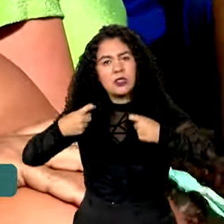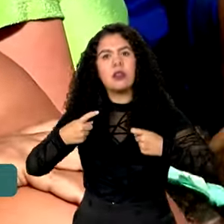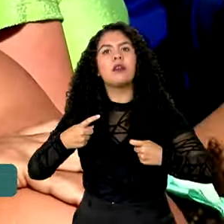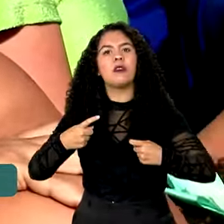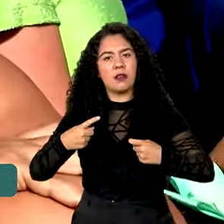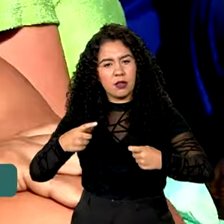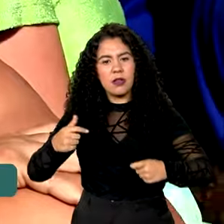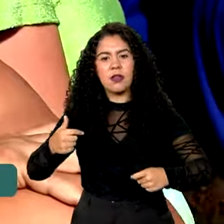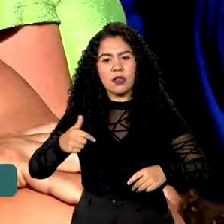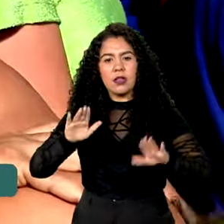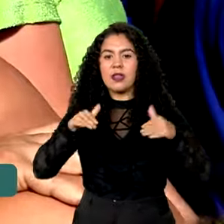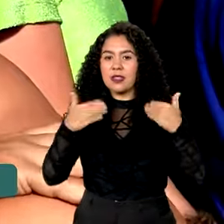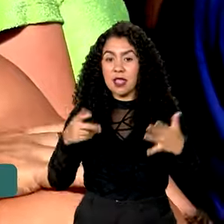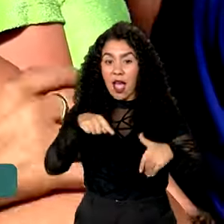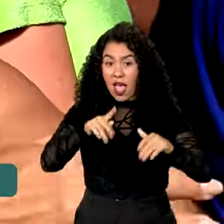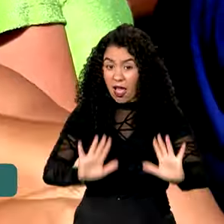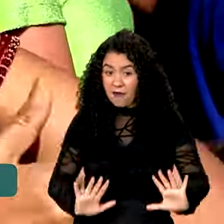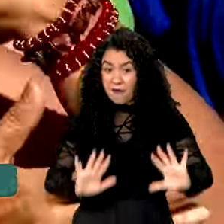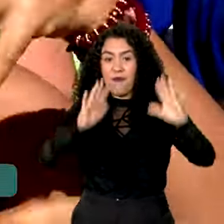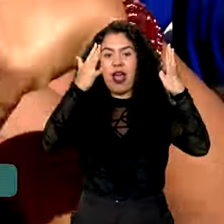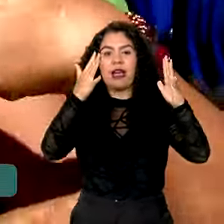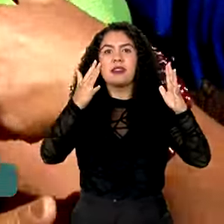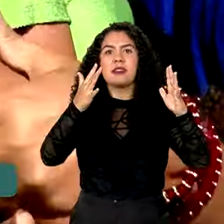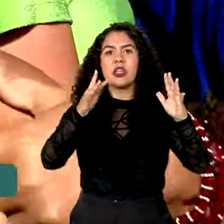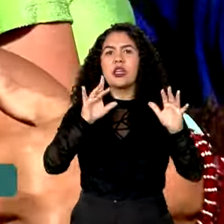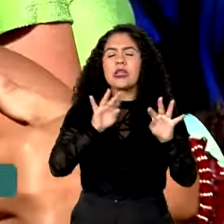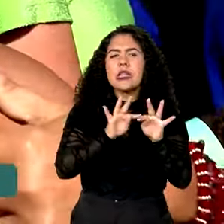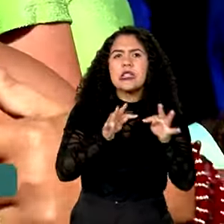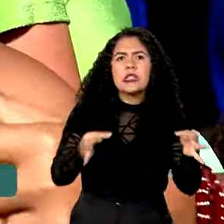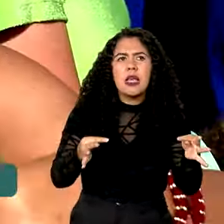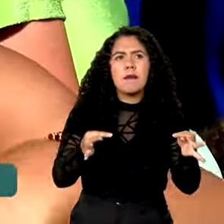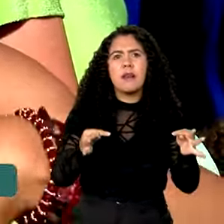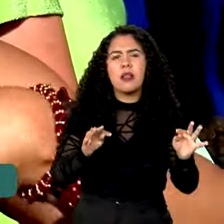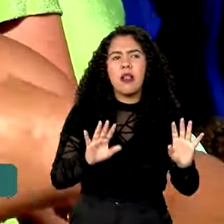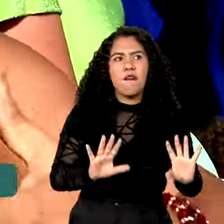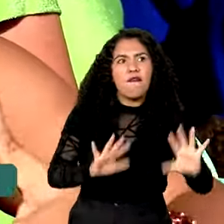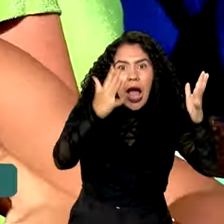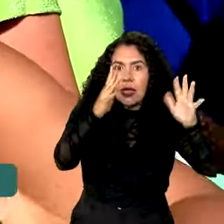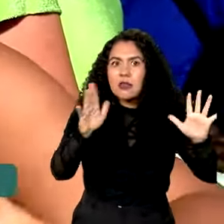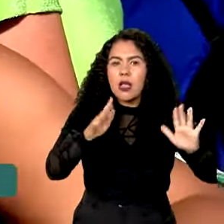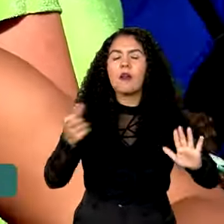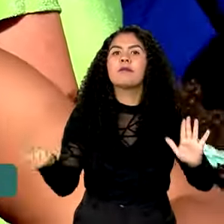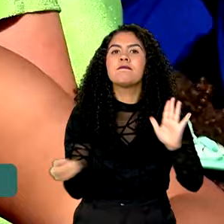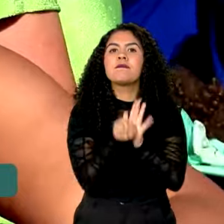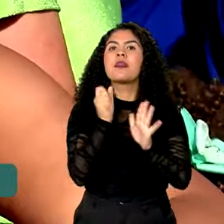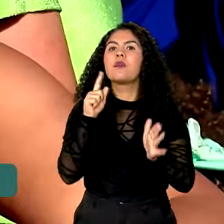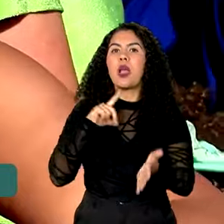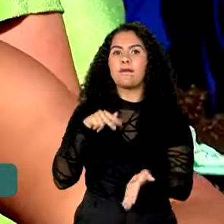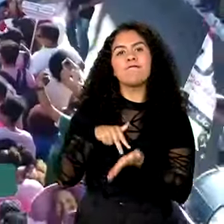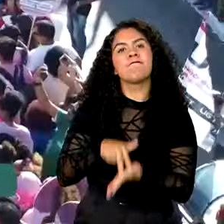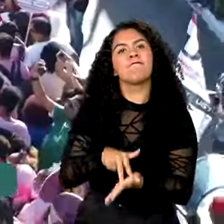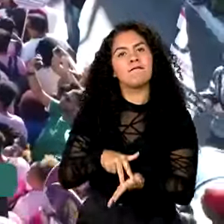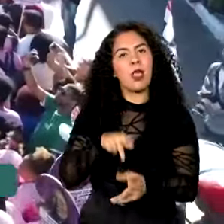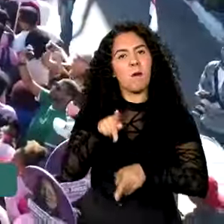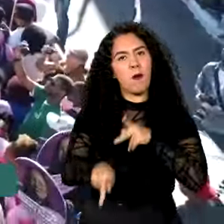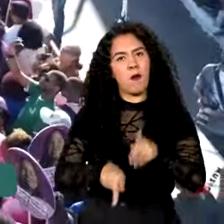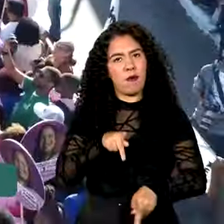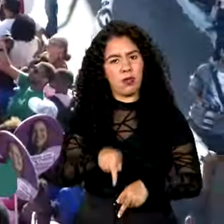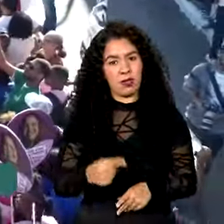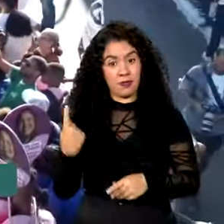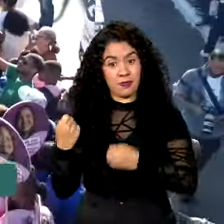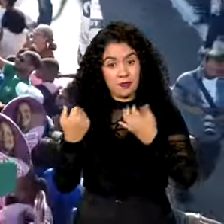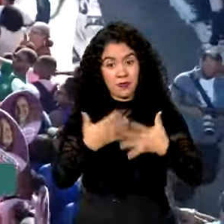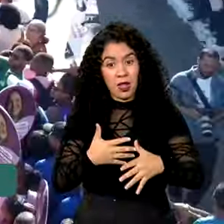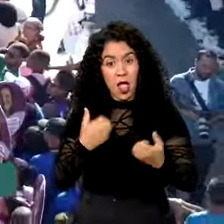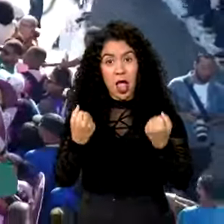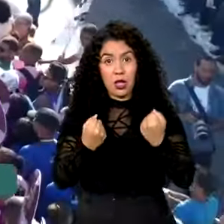tirania e tal. Essa festa não é só a festa pela festa, é uma festa que mostra a resistência de nosso povo, né? Os carros